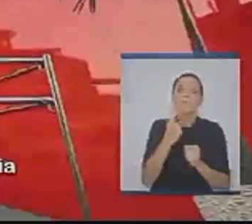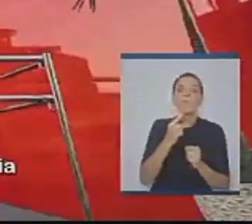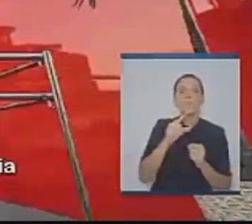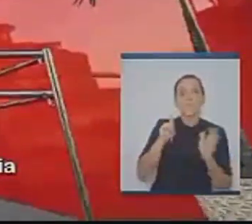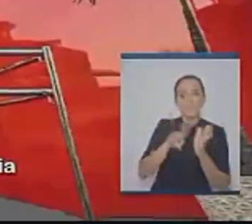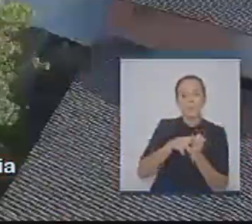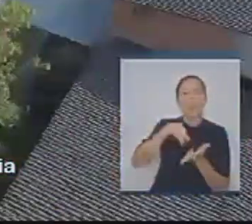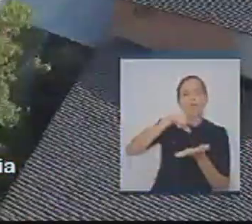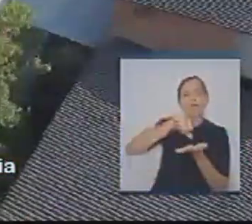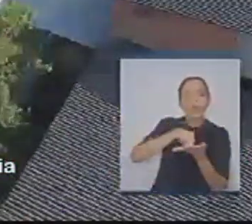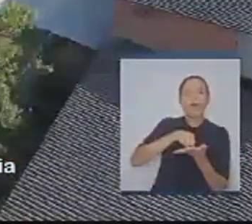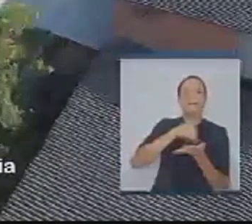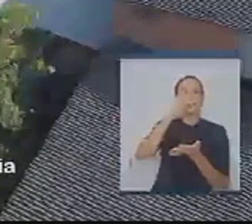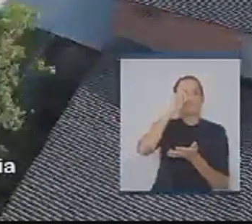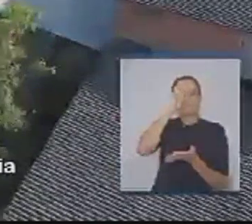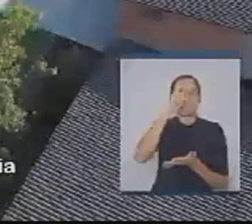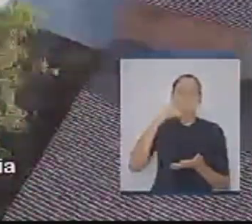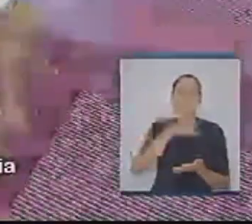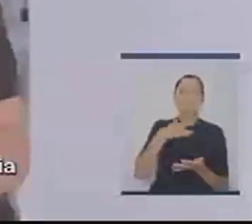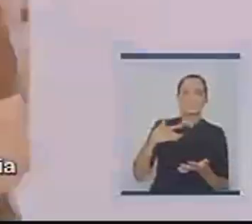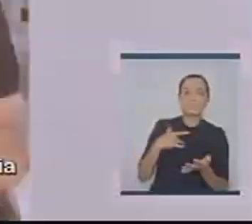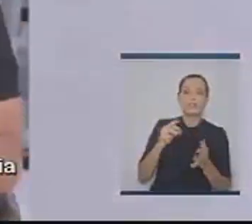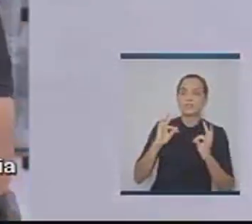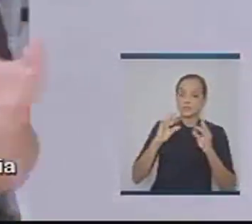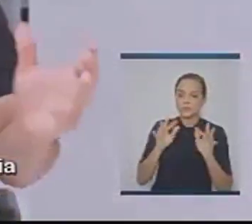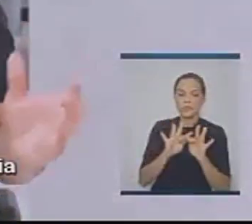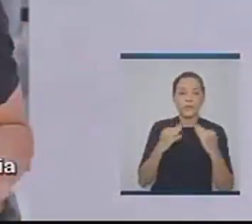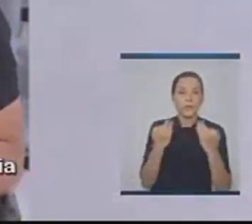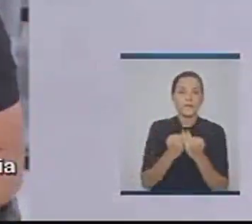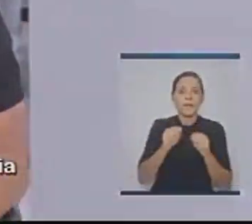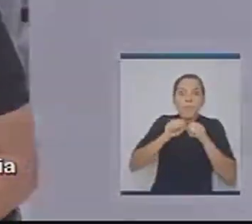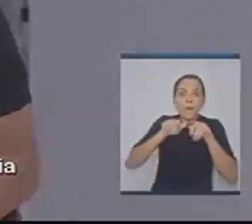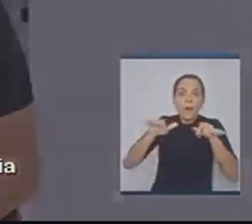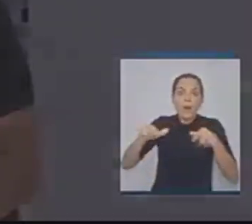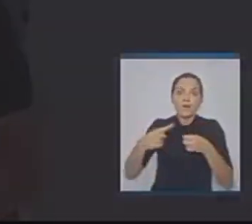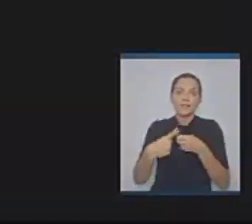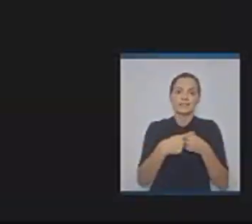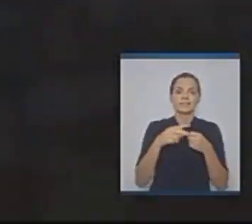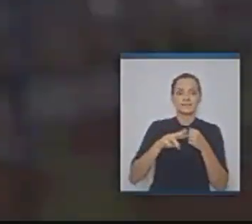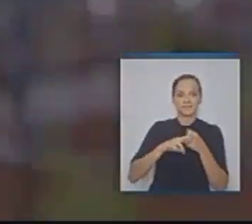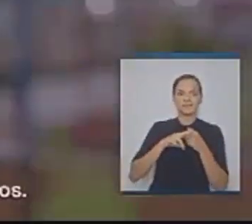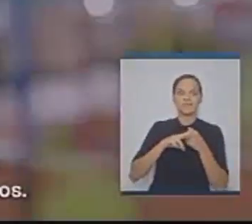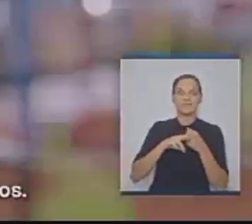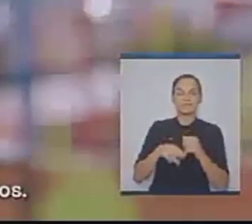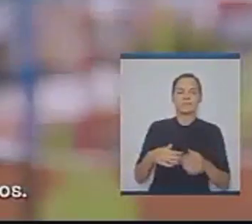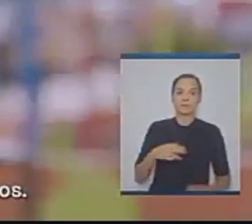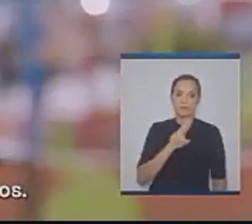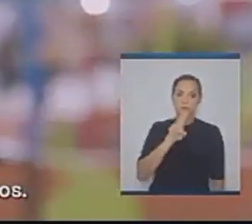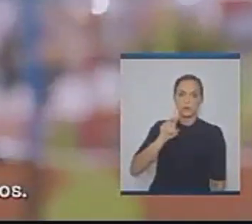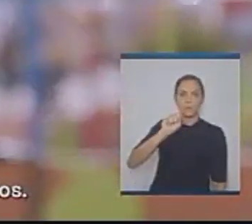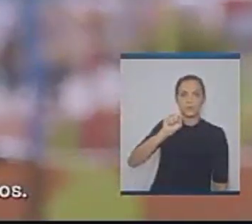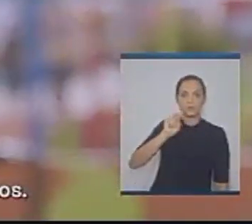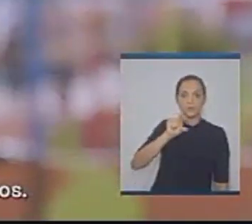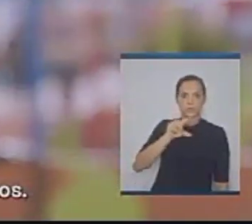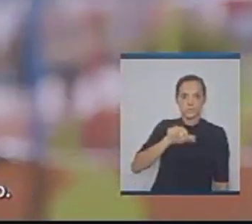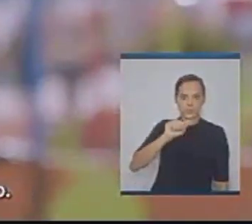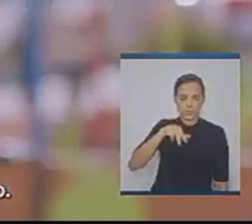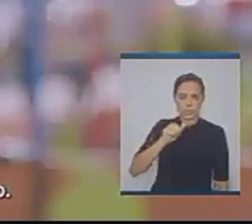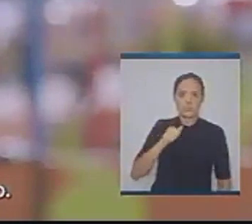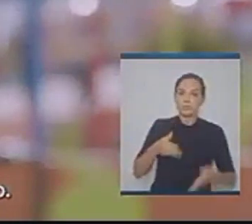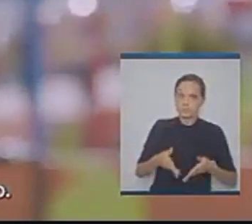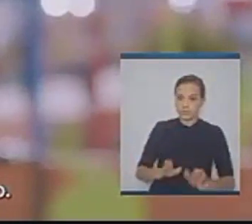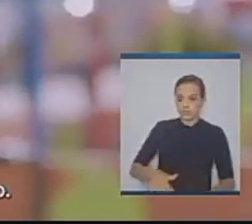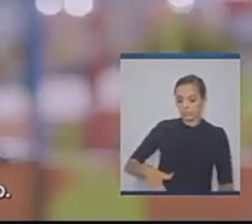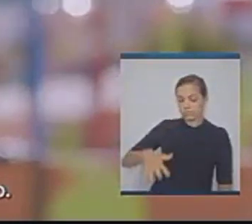saúde, uma policlínica, uma unidade da família, espalhada por toda a cidade. Meu nome é Suzana, com idade de Santos. Sou